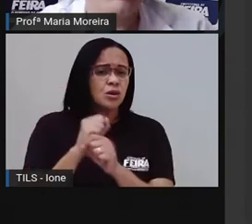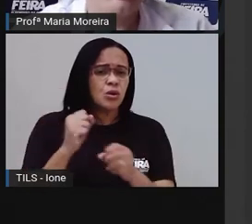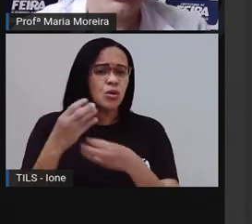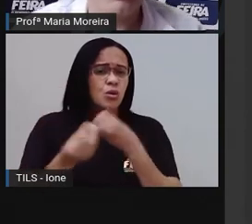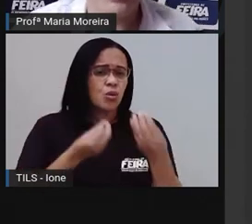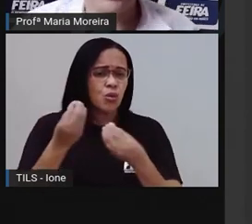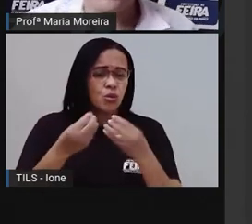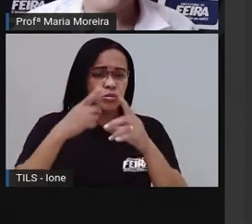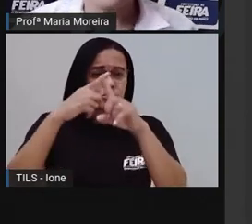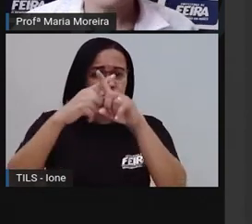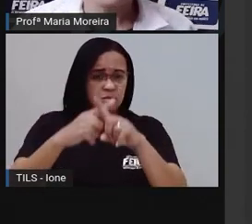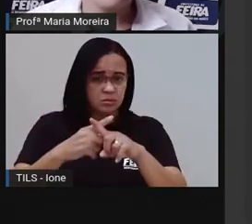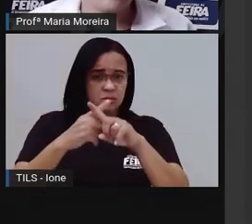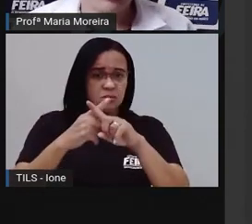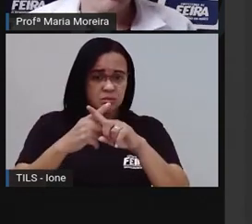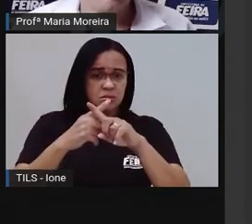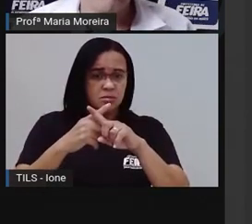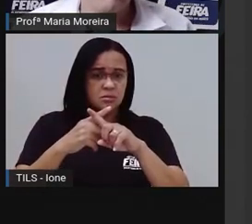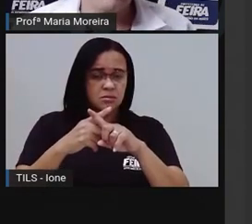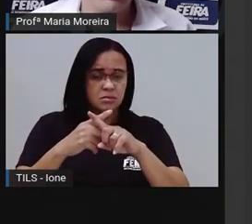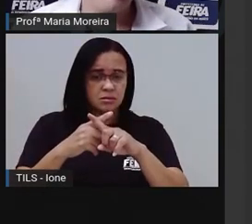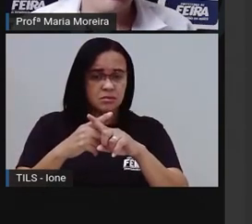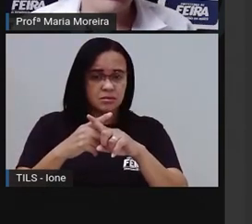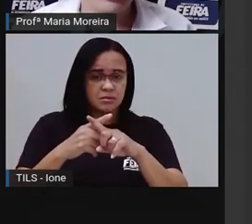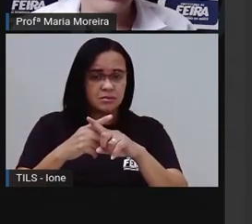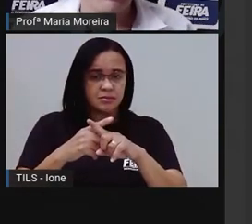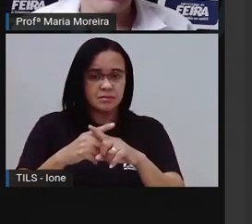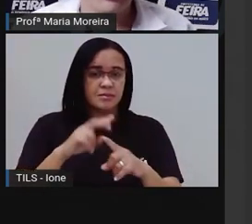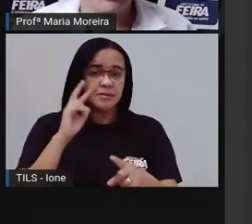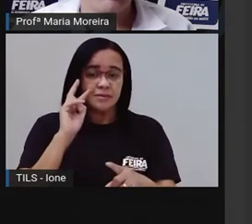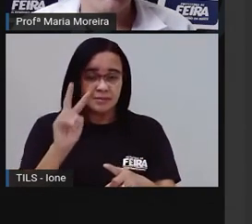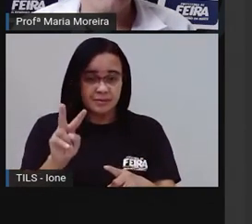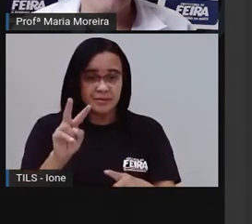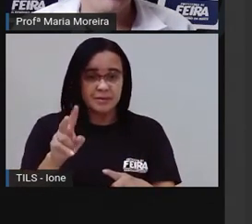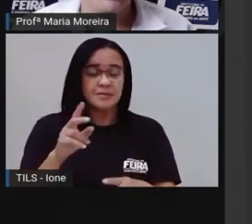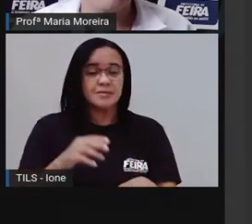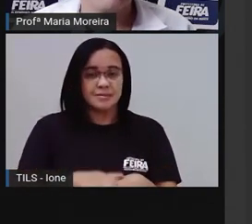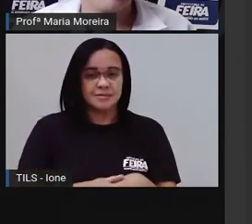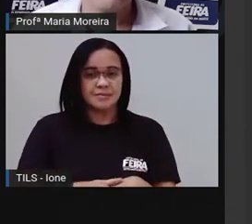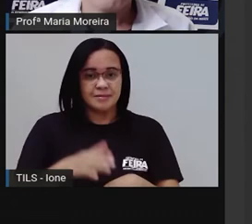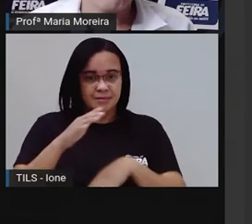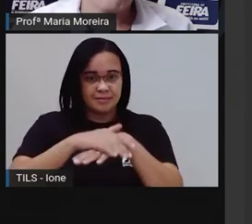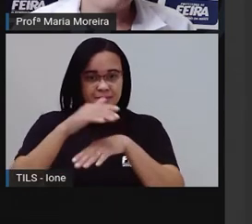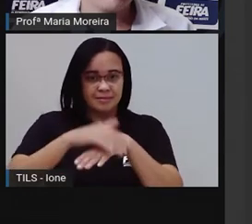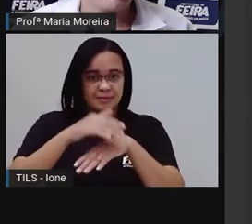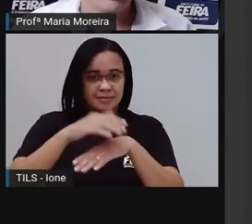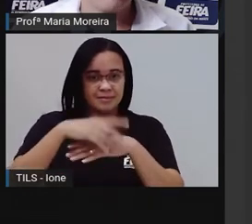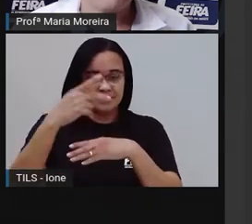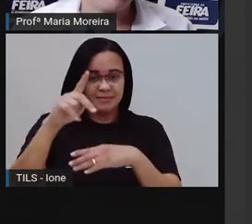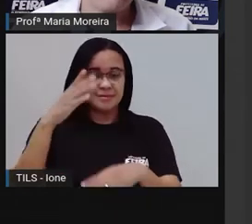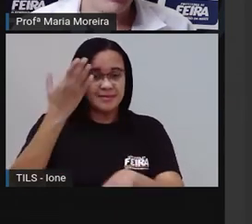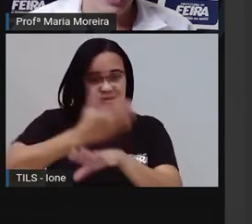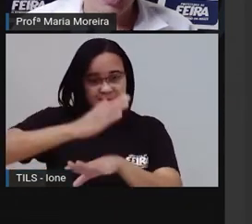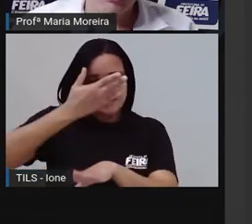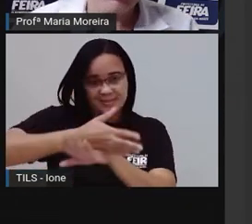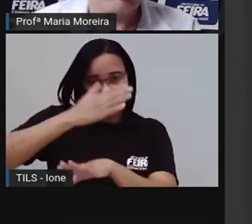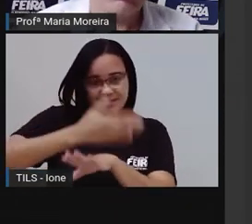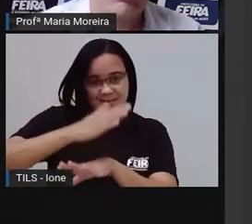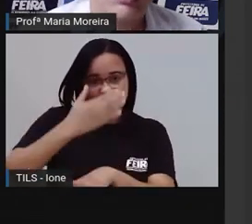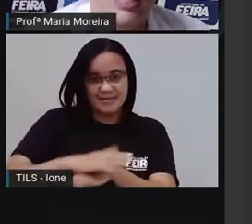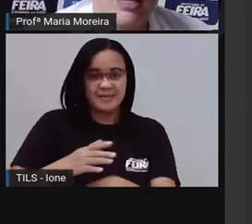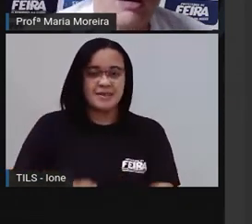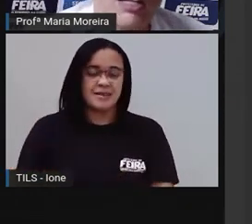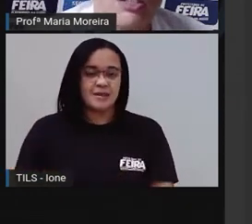multiplicação. Então, a Pró trouxe esse desenho aqui, ó. Vamos aqui agora. Vamos treinar. Um carro,